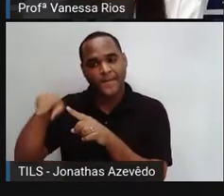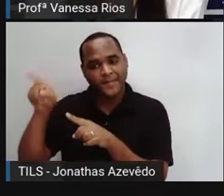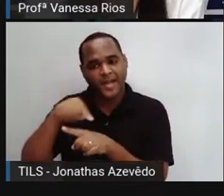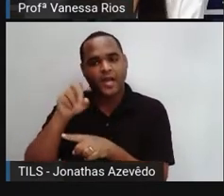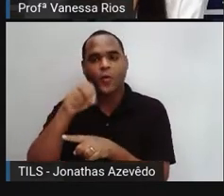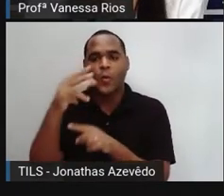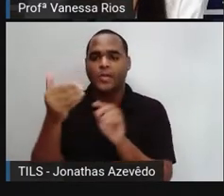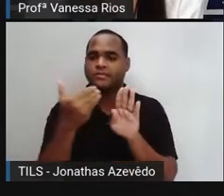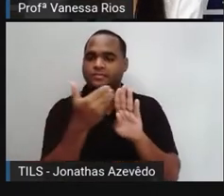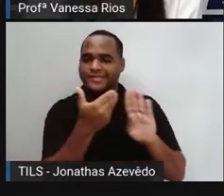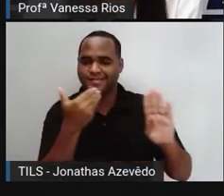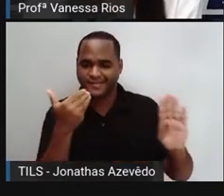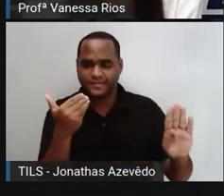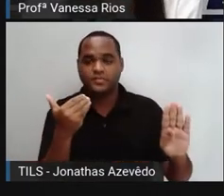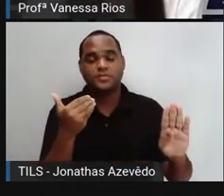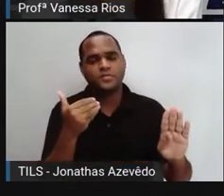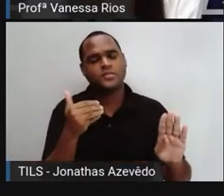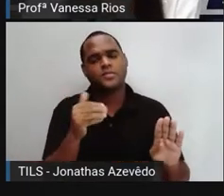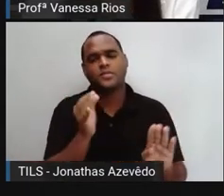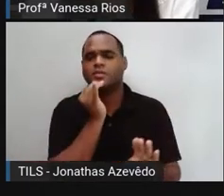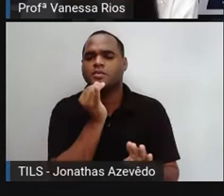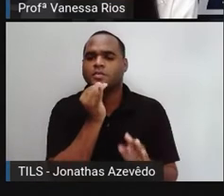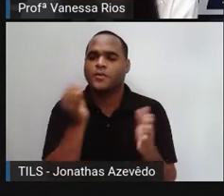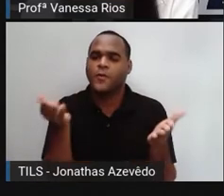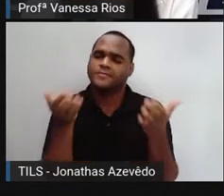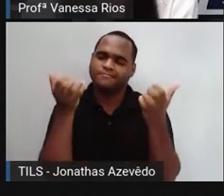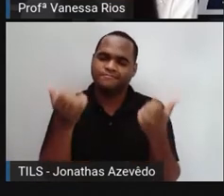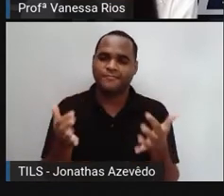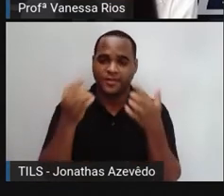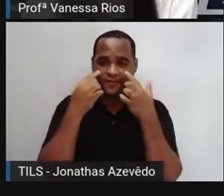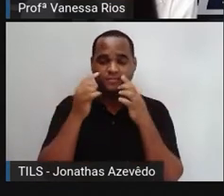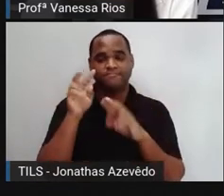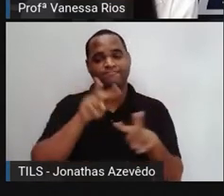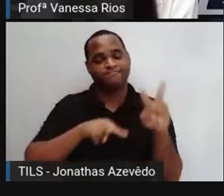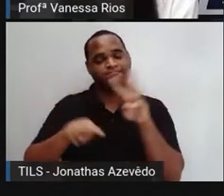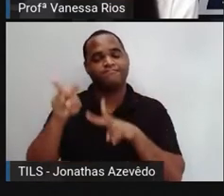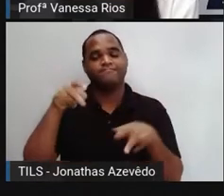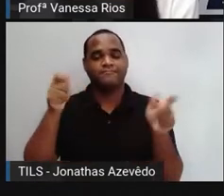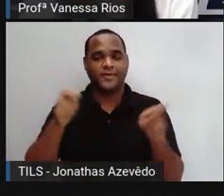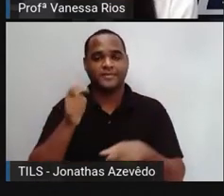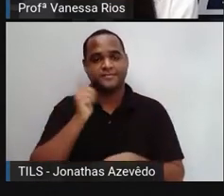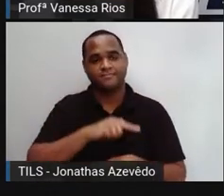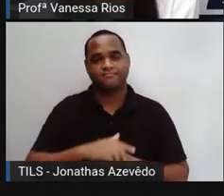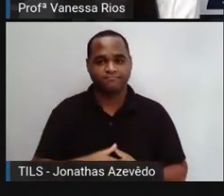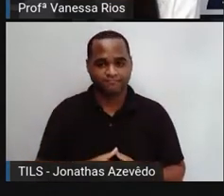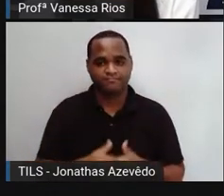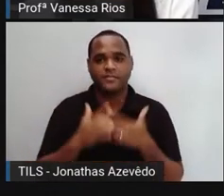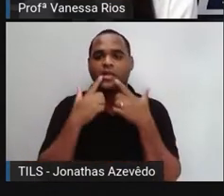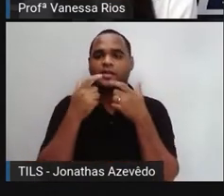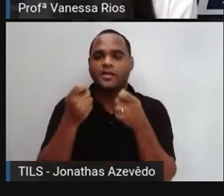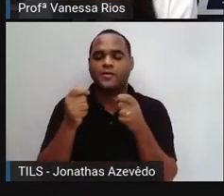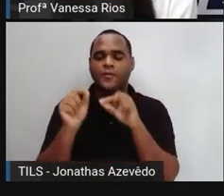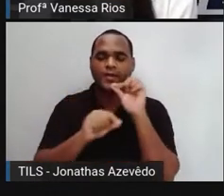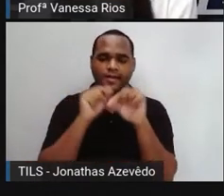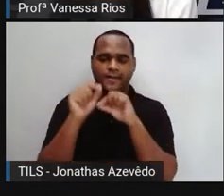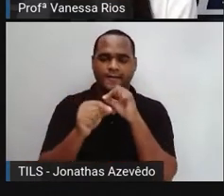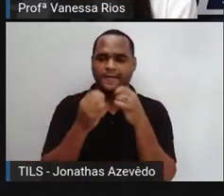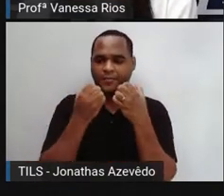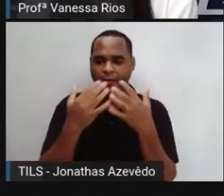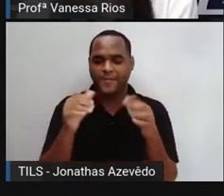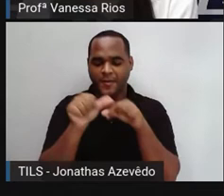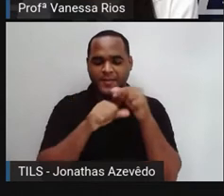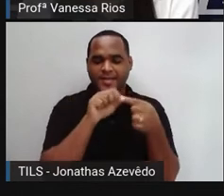distancia, esse exemplo é bem prático da gente visualizar isso, não é? Se as linguagens, elas não forem aí